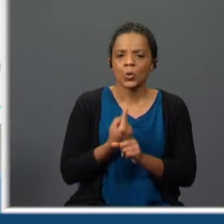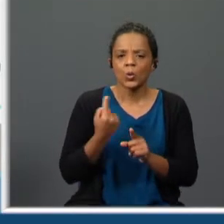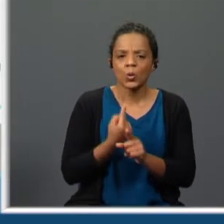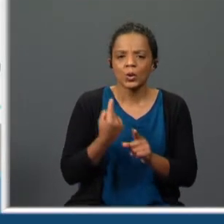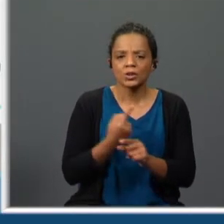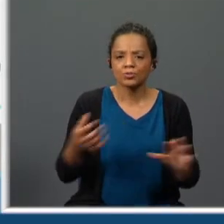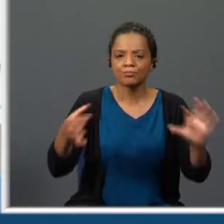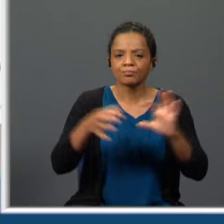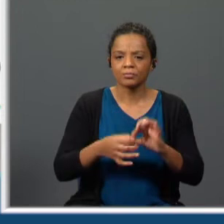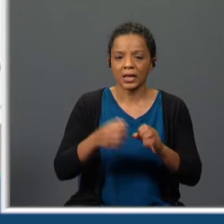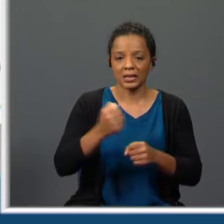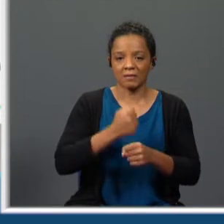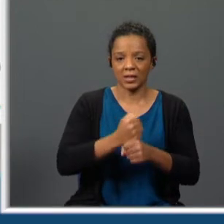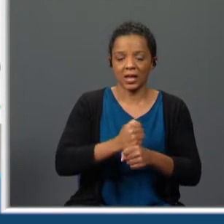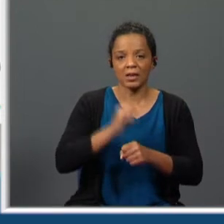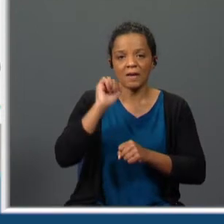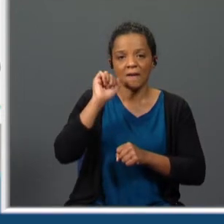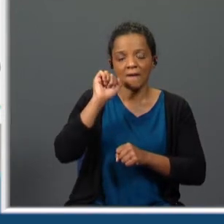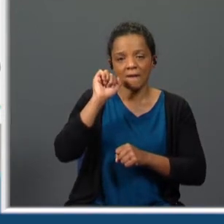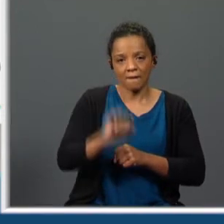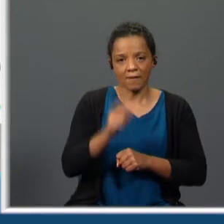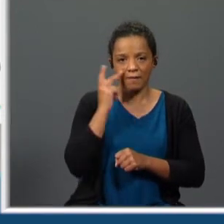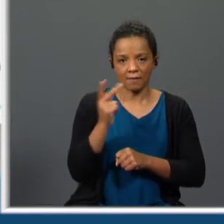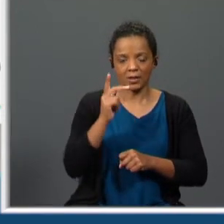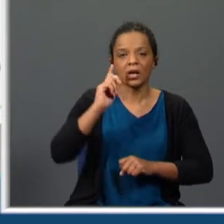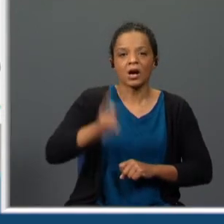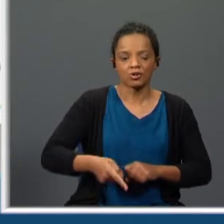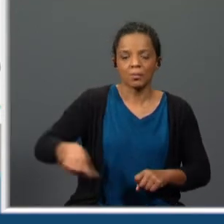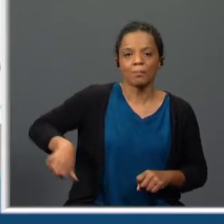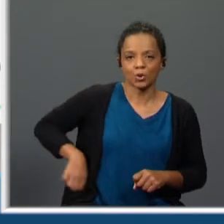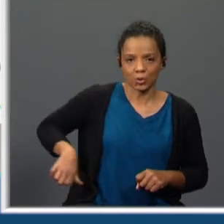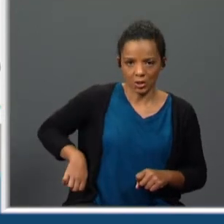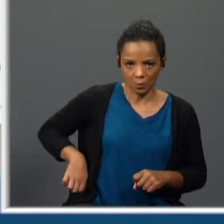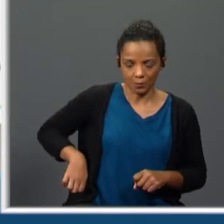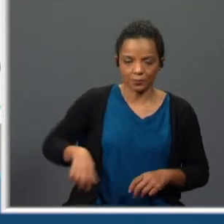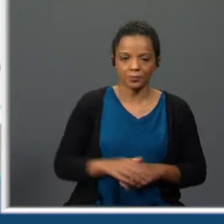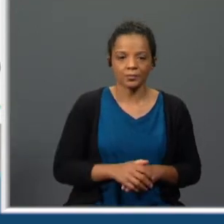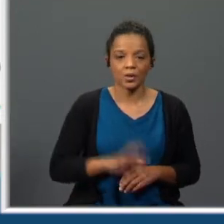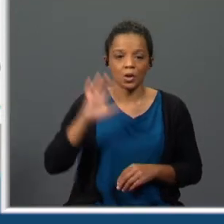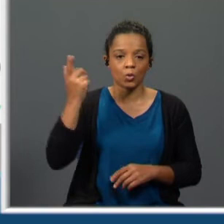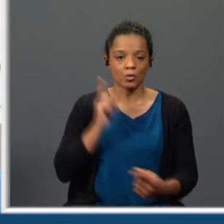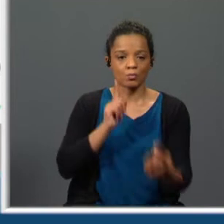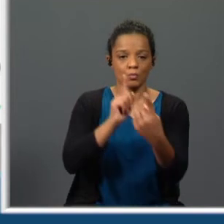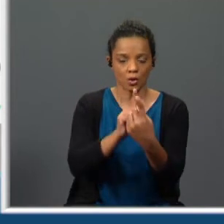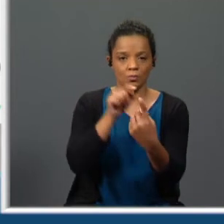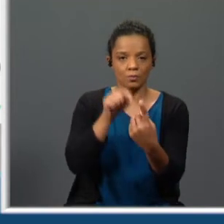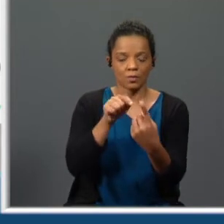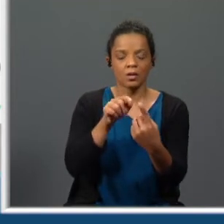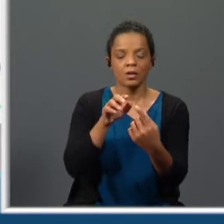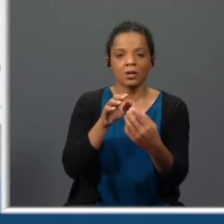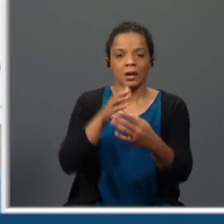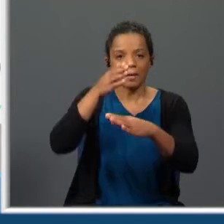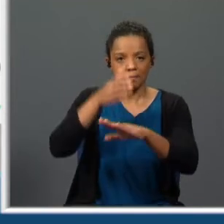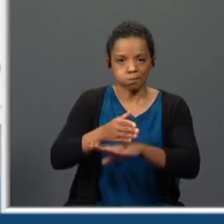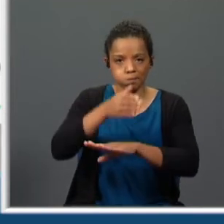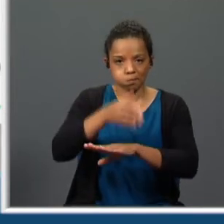relacionados com a atividade a que se dedicou em vida a prostituição quando se dirigia à barca do anjo